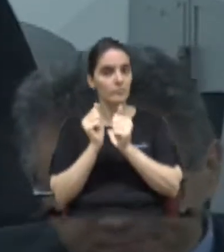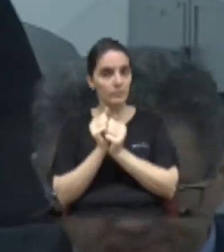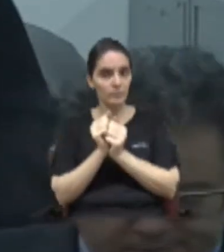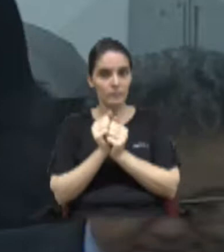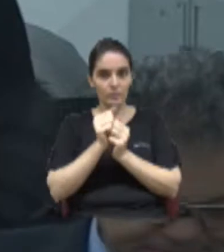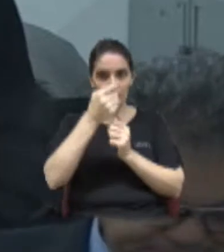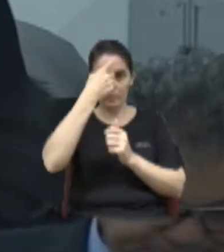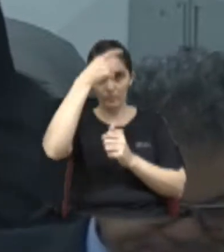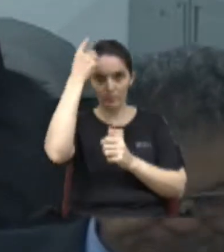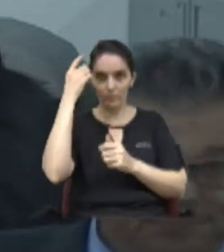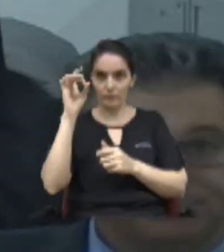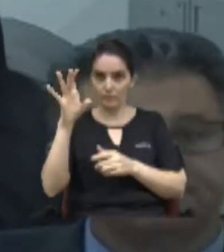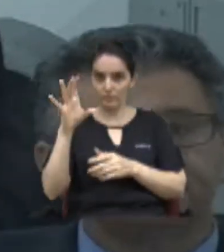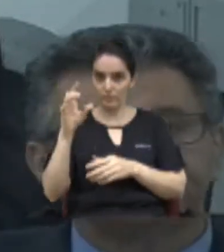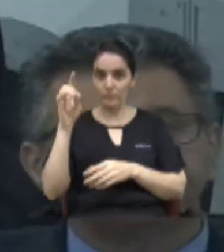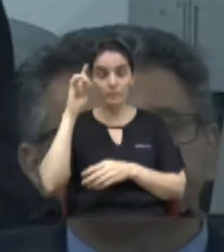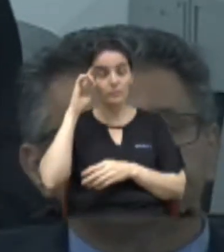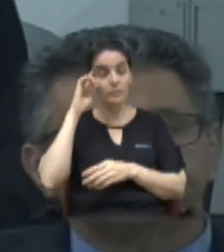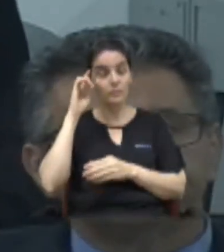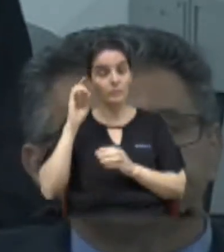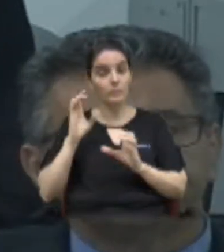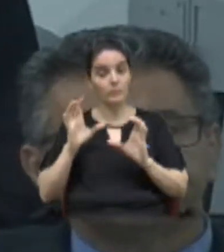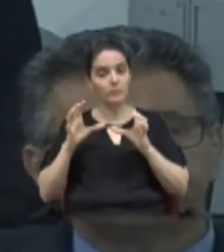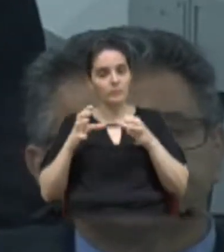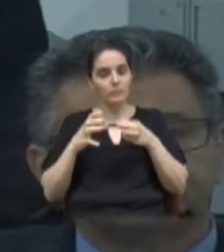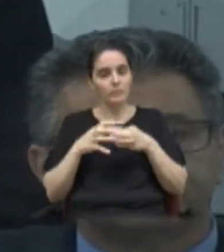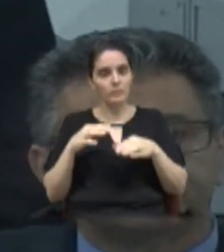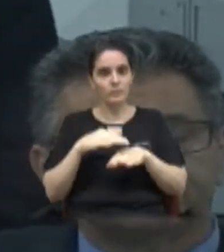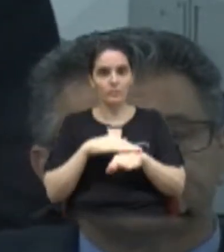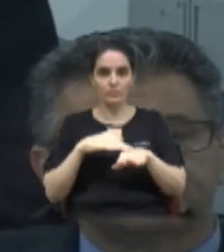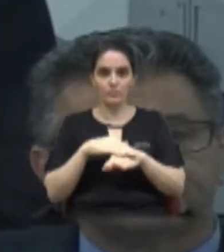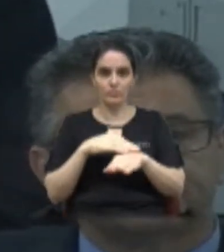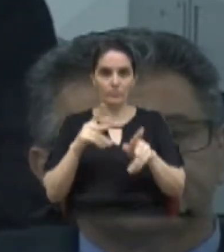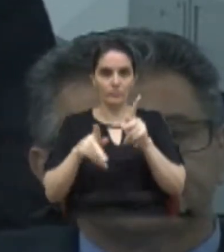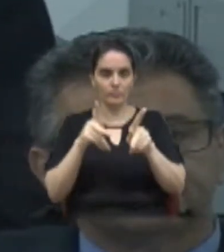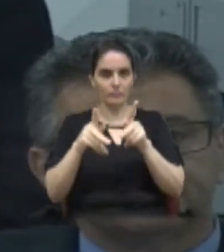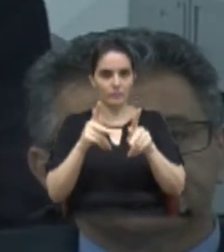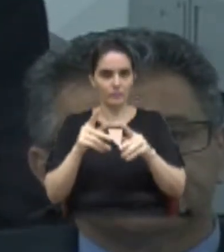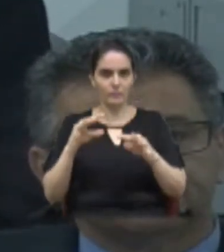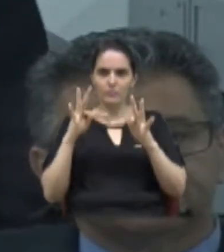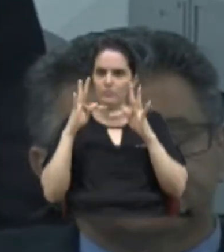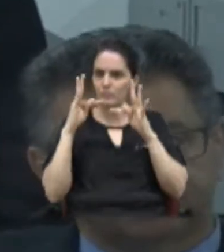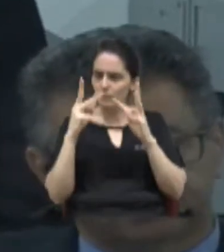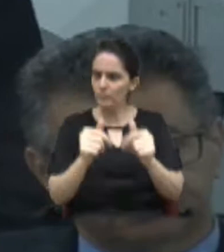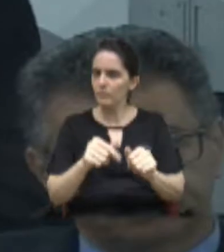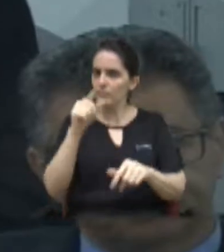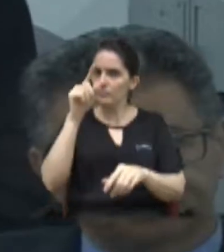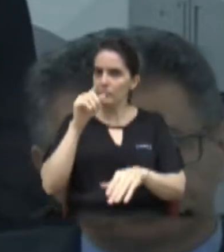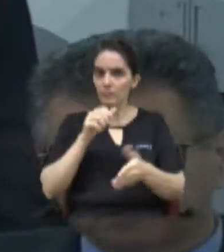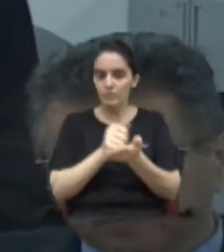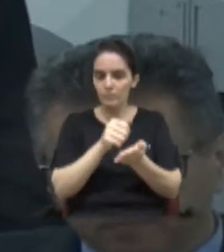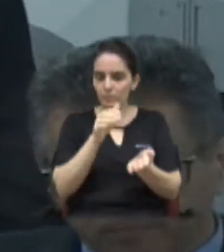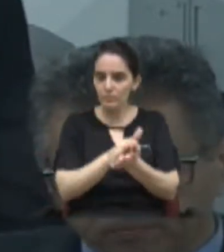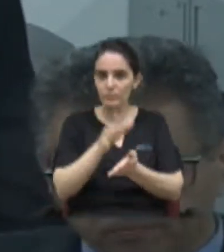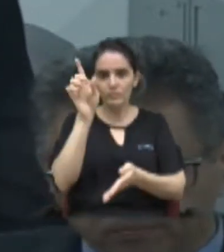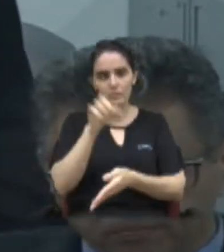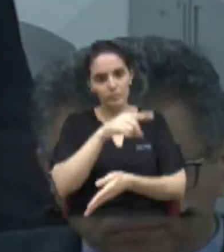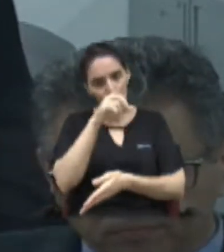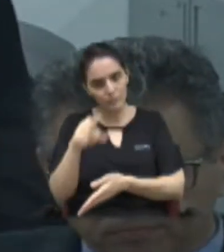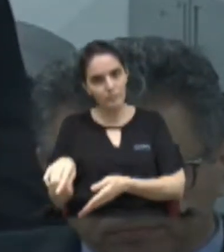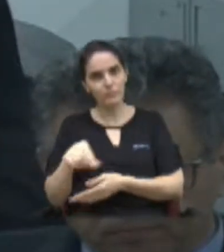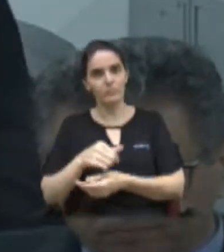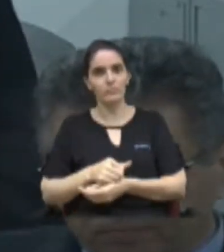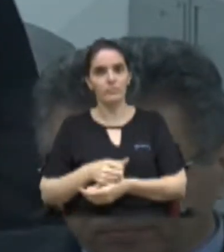no dia que a comissão estava conversando com a população, que sejam canceladas todas as multas. Se há erro, tem que ser